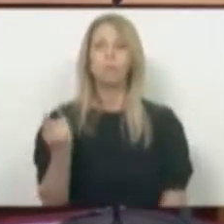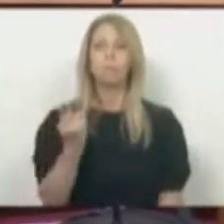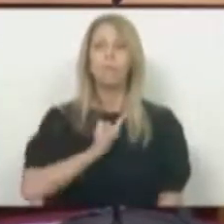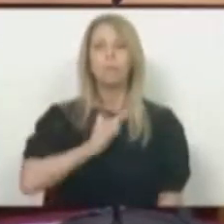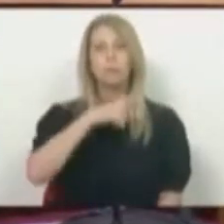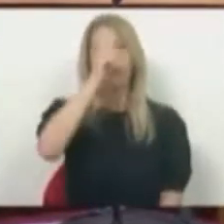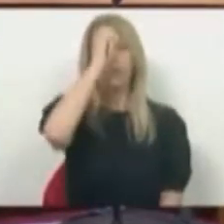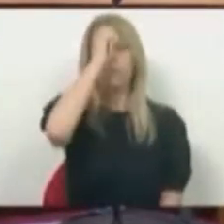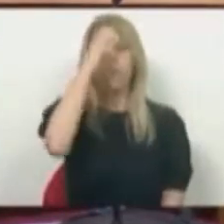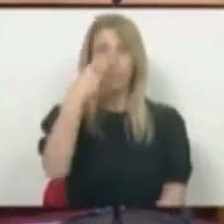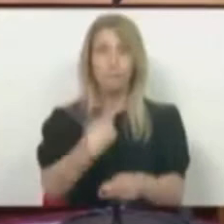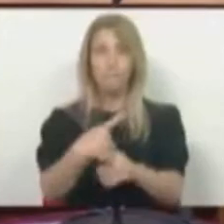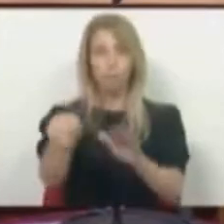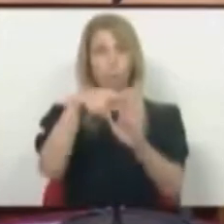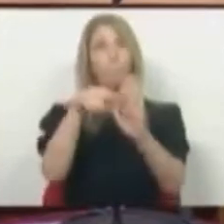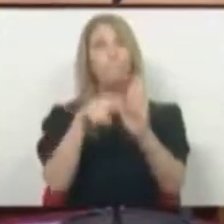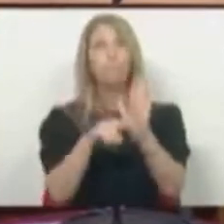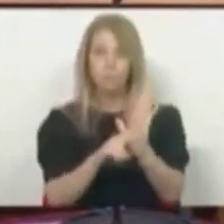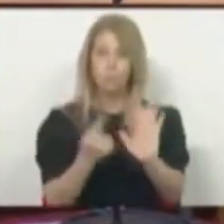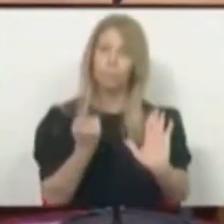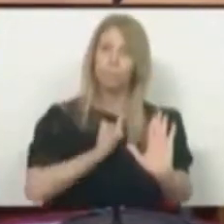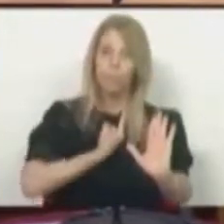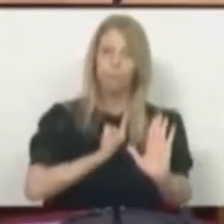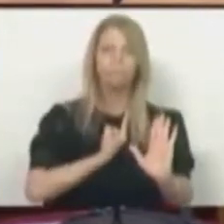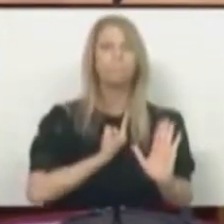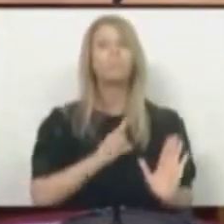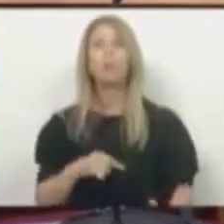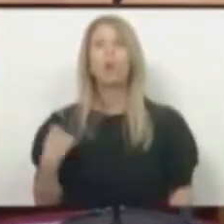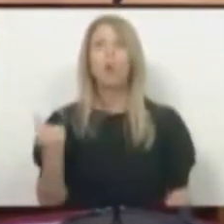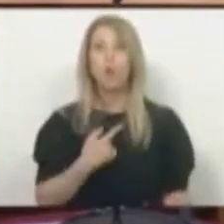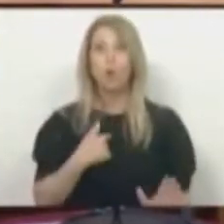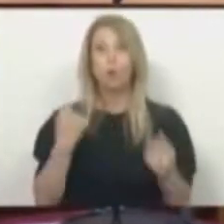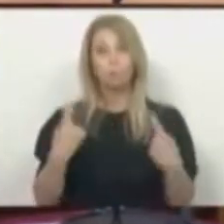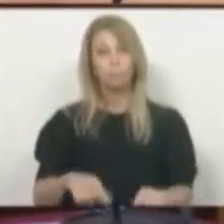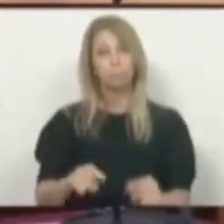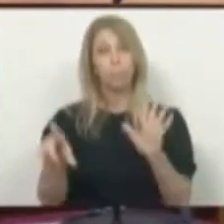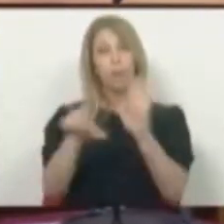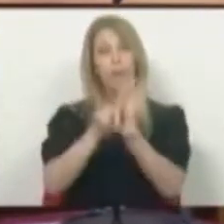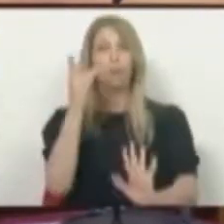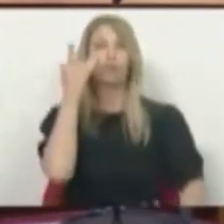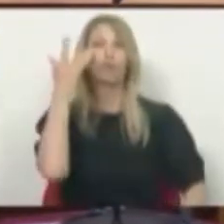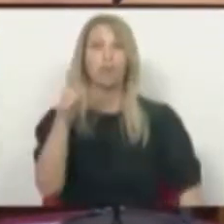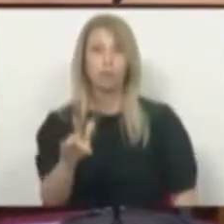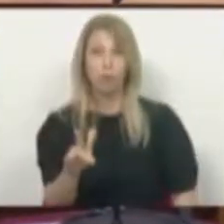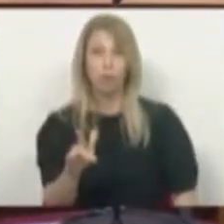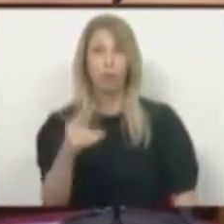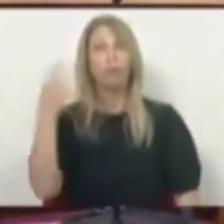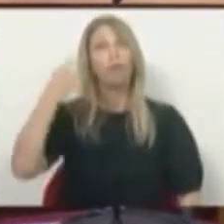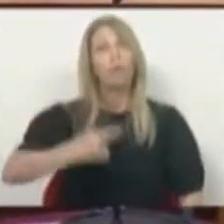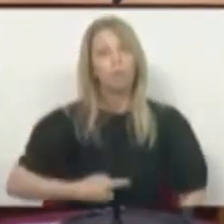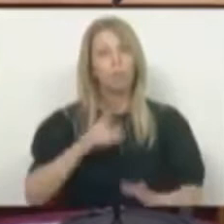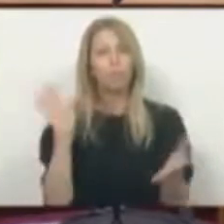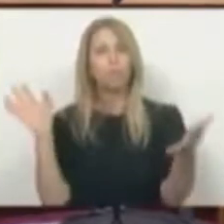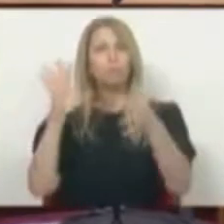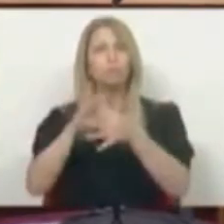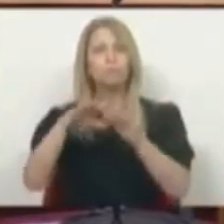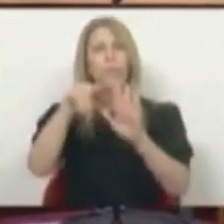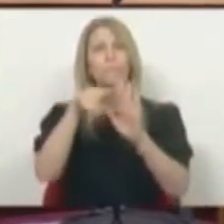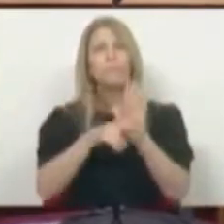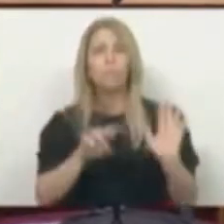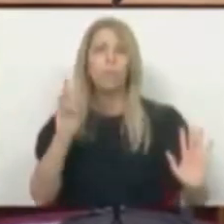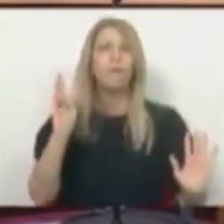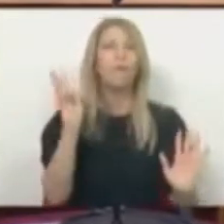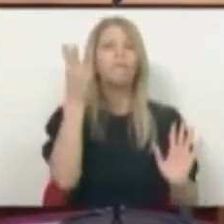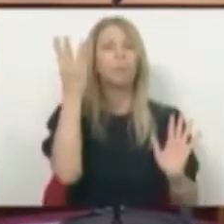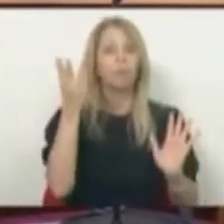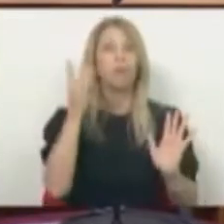respeitar esses mesmos princípios. Nós, ao termos uma lei de estrangeiros, devemos fazê-la reger por três princípios fundamentais,